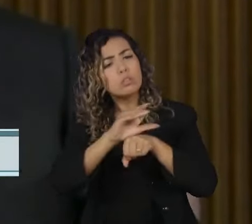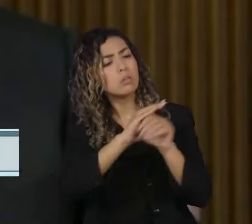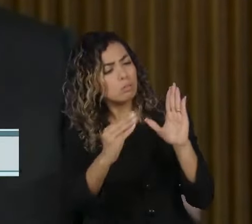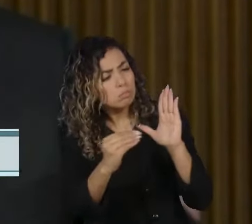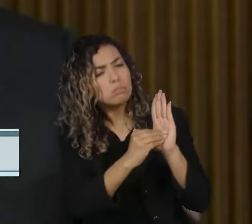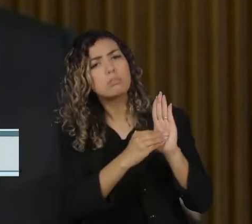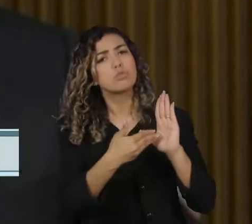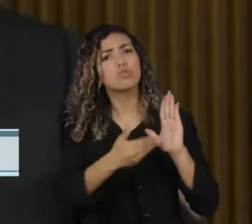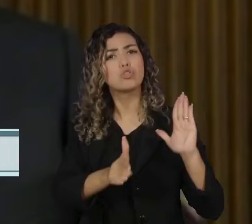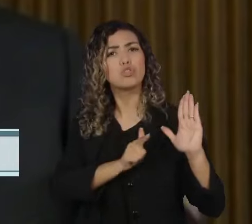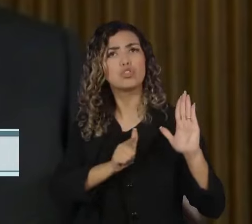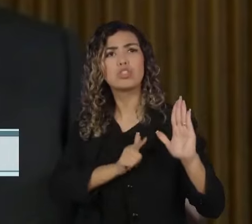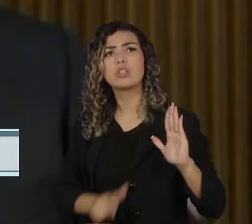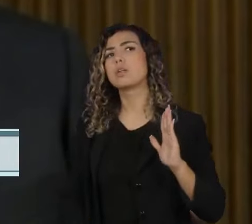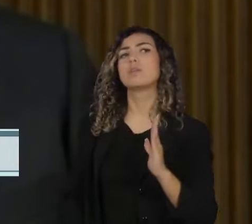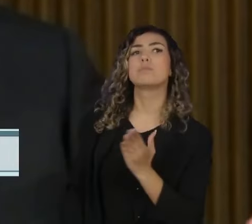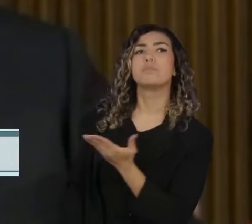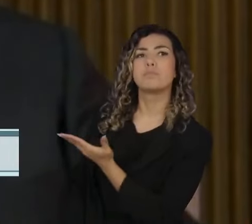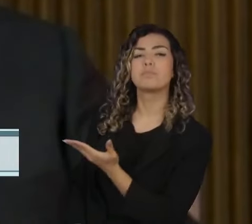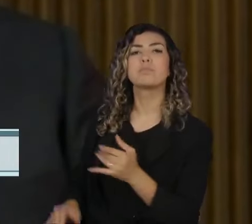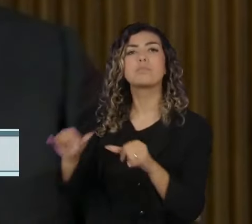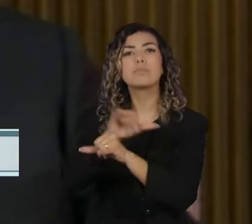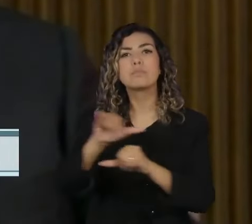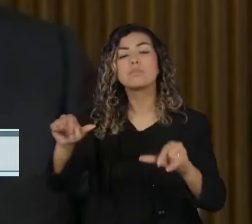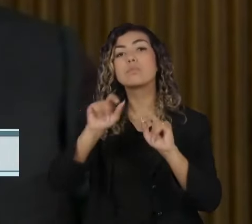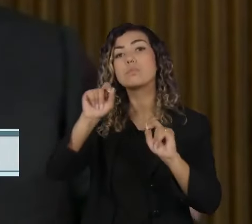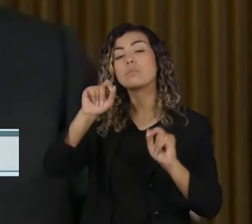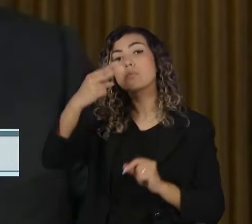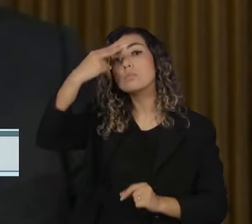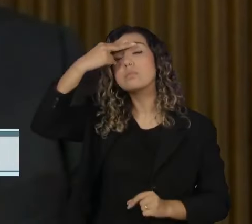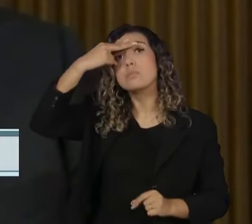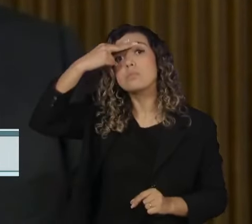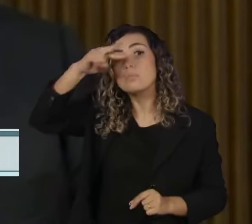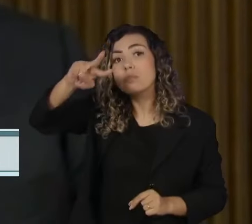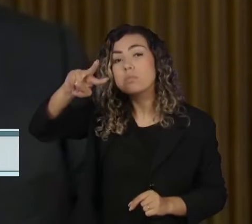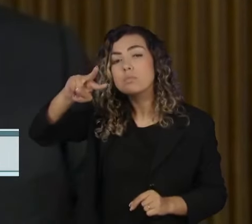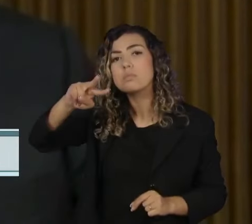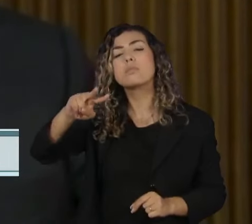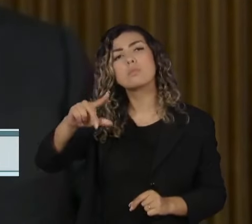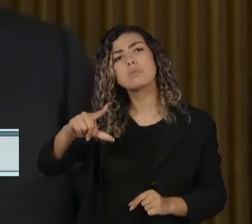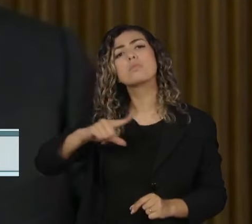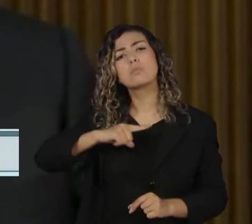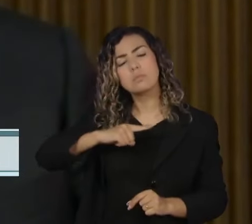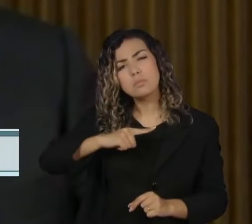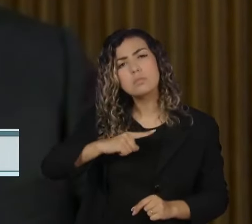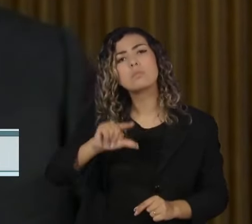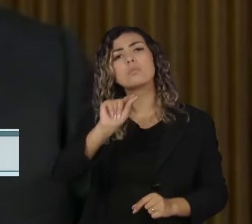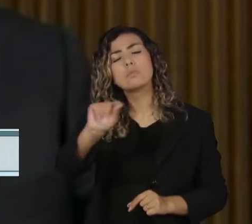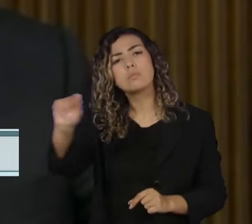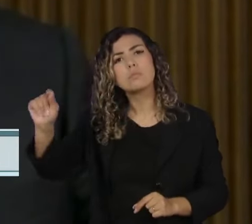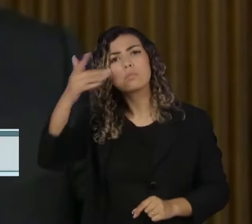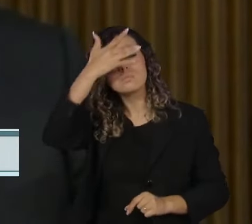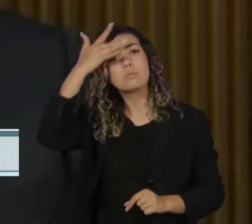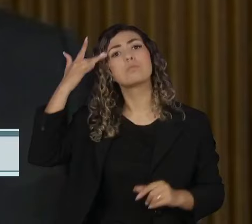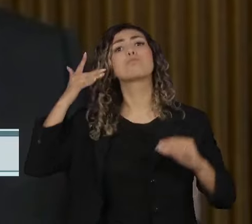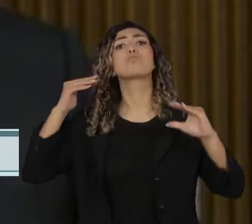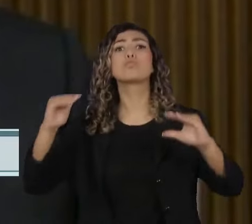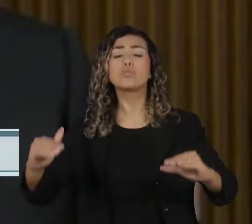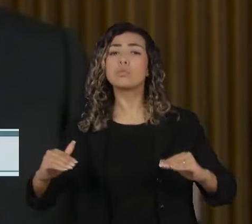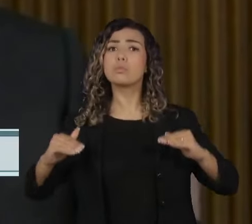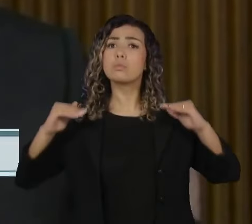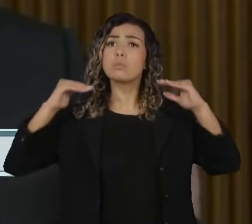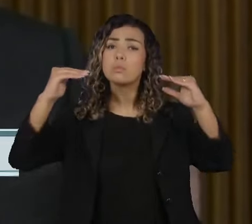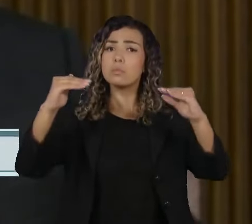lembrou a hierarquia dos militares presos. Indica que tinha pessoas de mais elevada patente participando